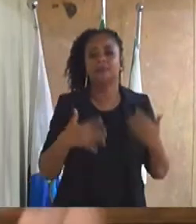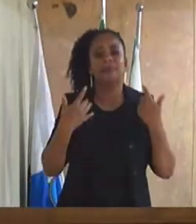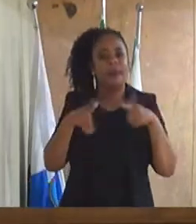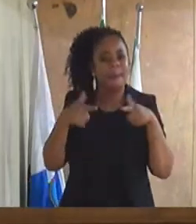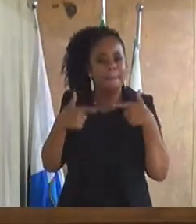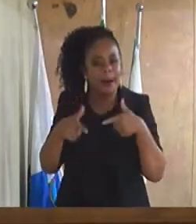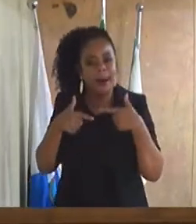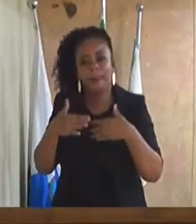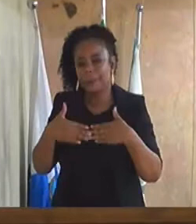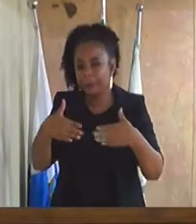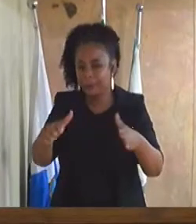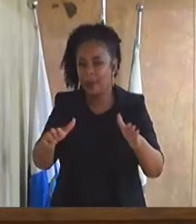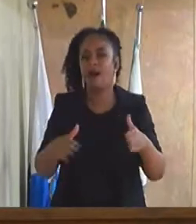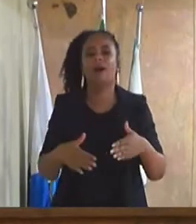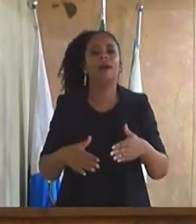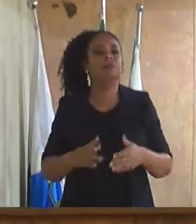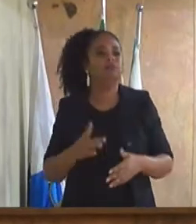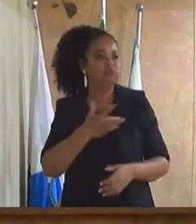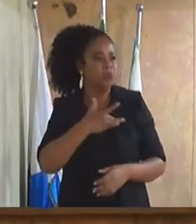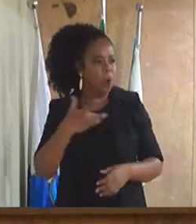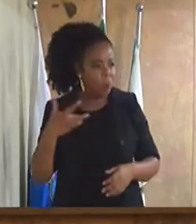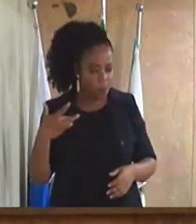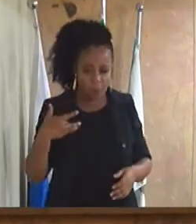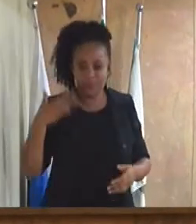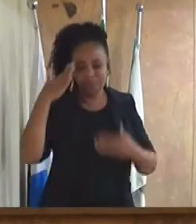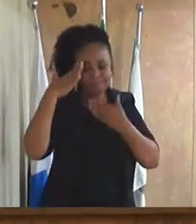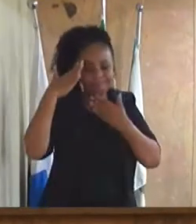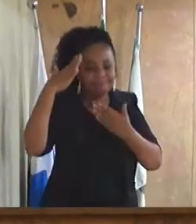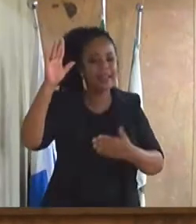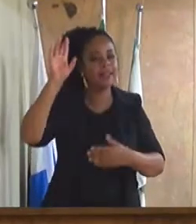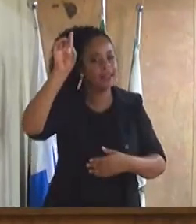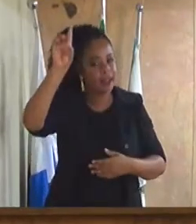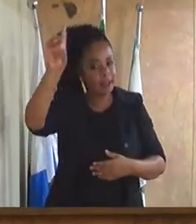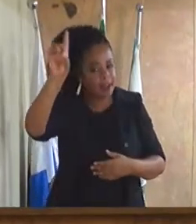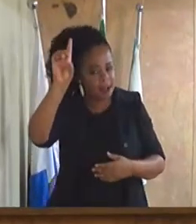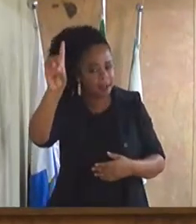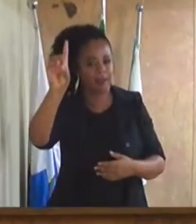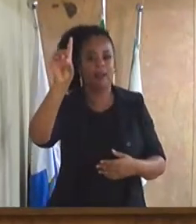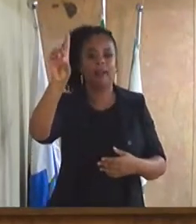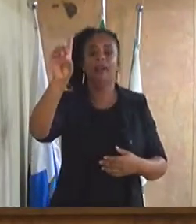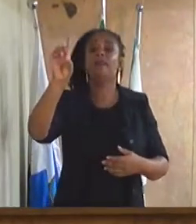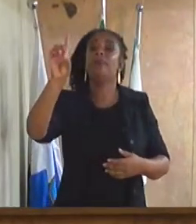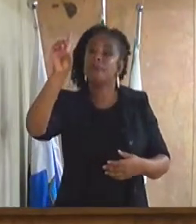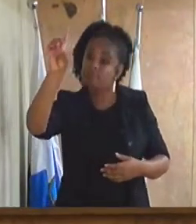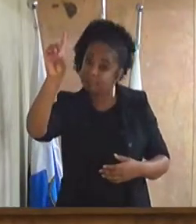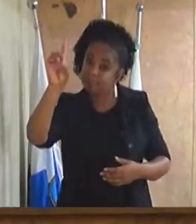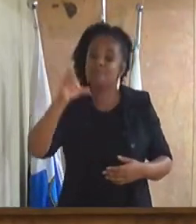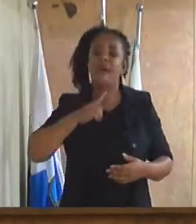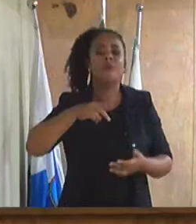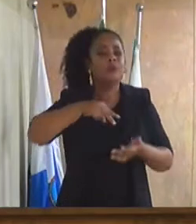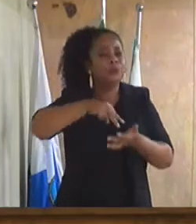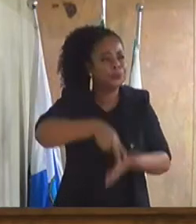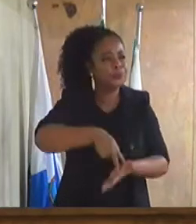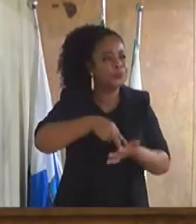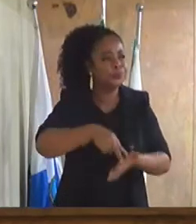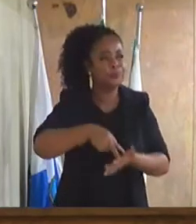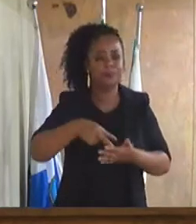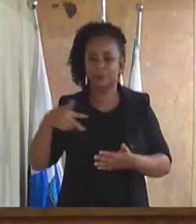dando continuação com saúde, graças a Deus, Deus tem nos sustentado até aqui.